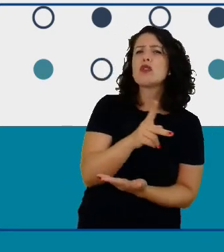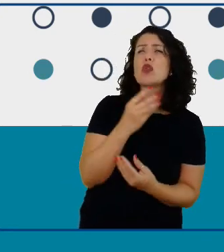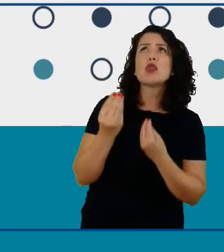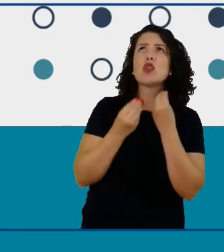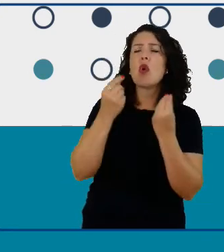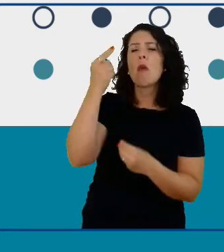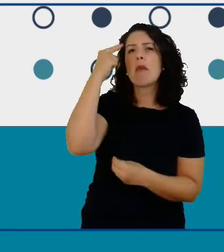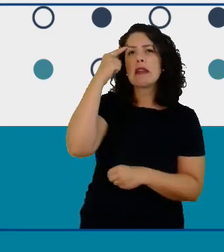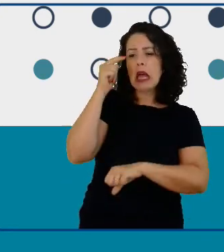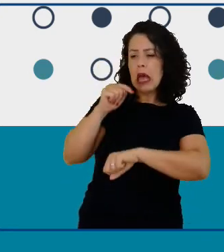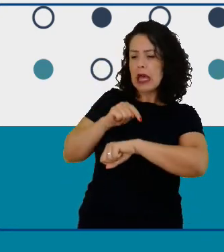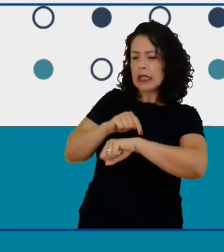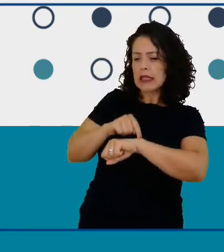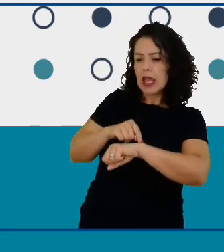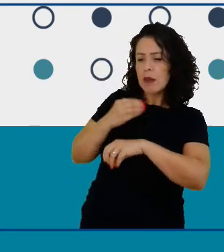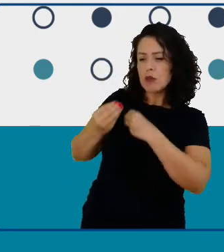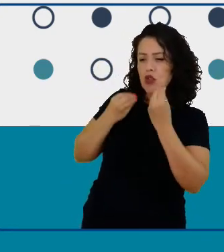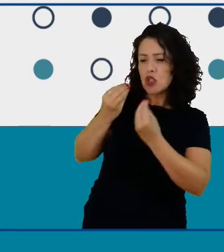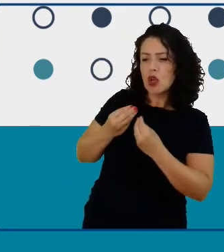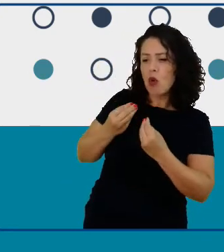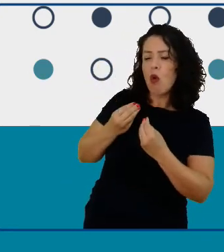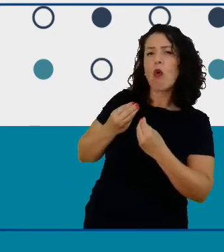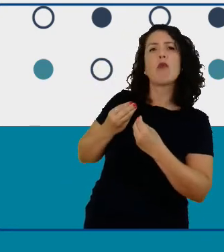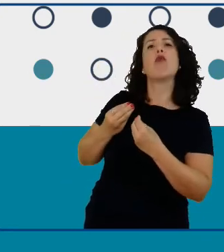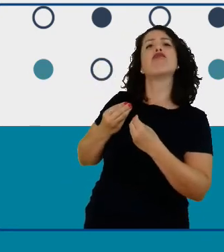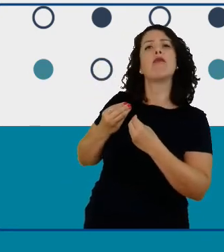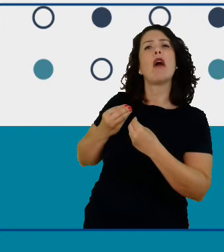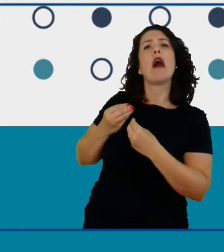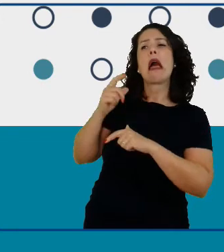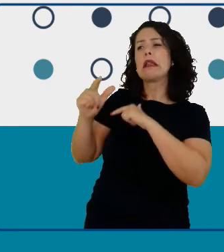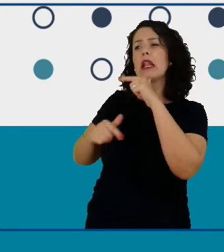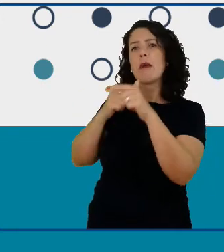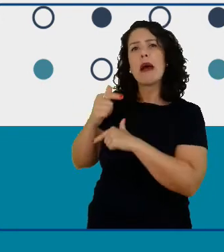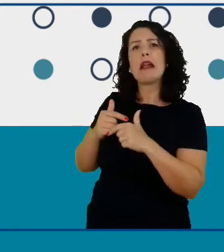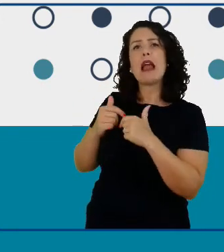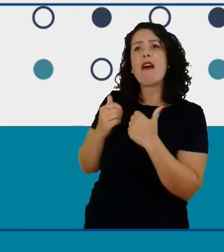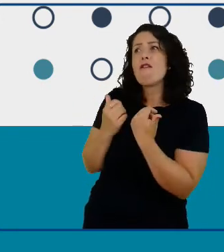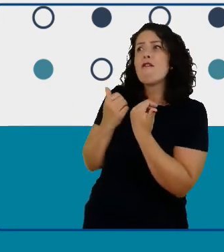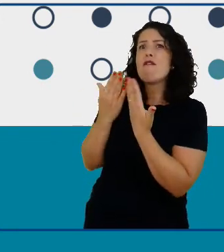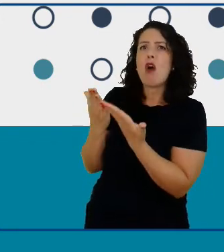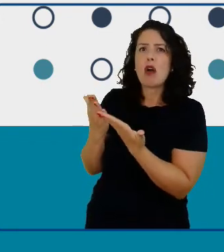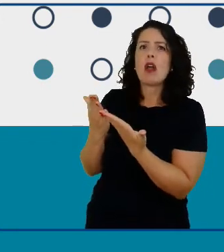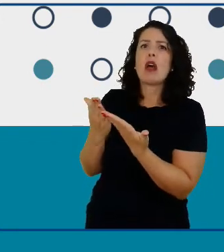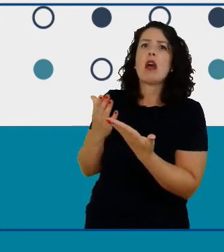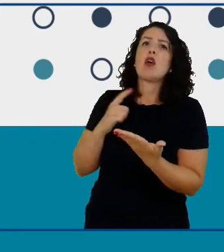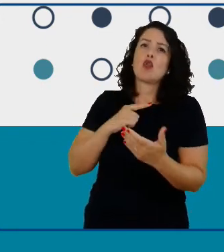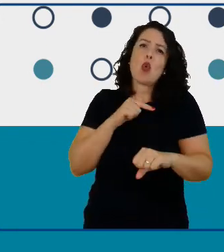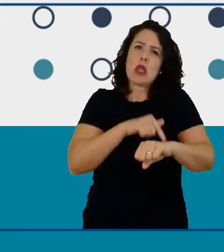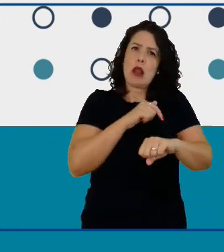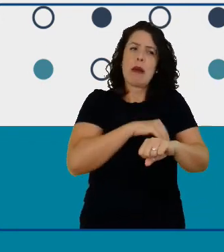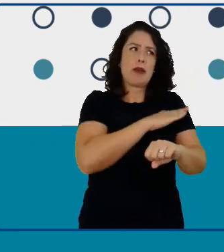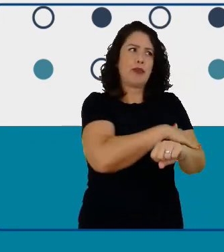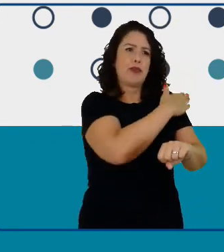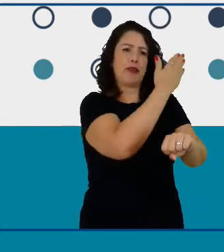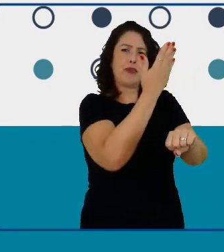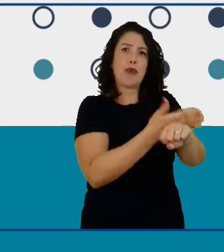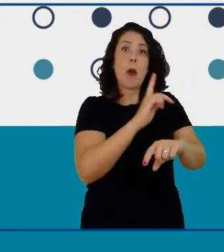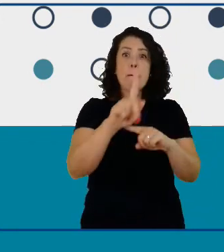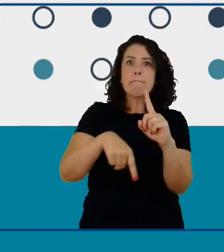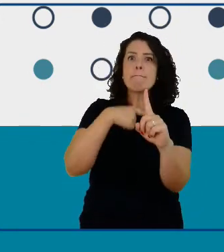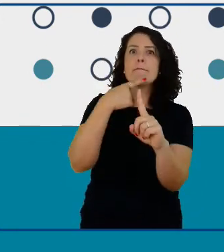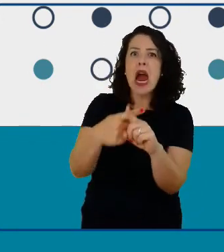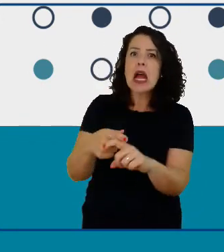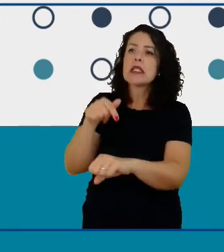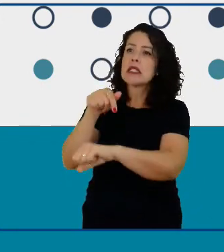para tocar esses clubes fora das horas normais da escola com tudo que eles têm que fazer